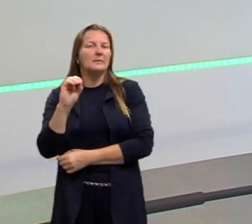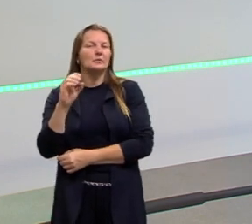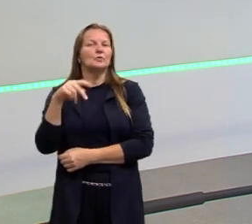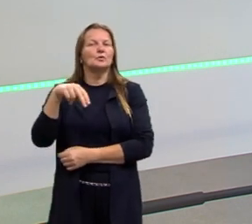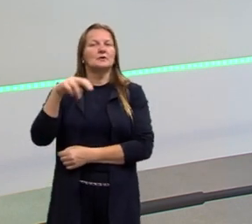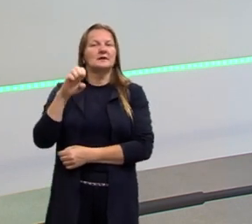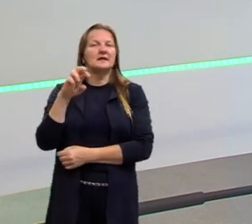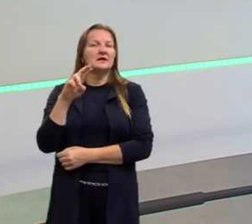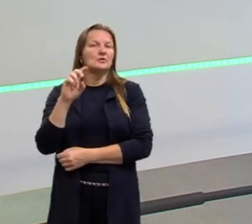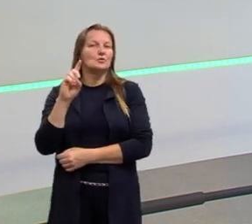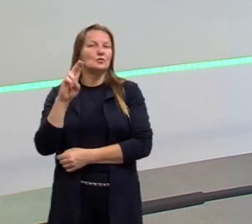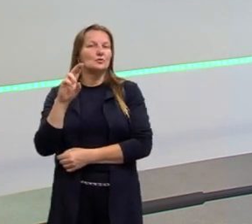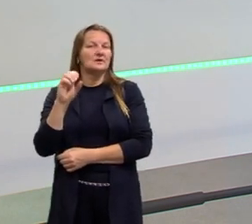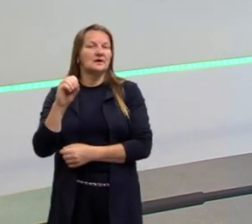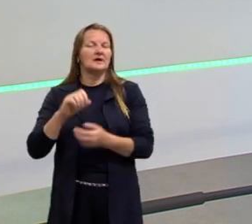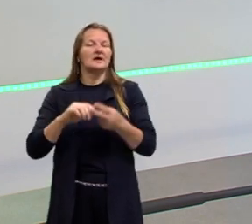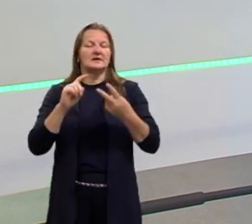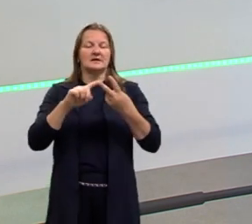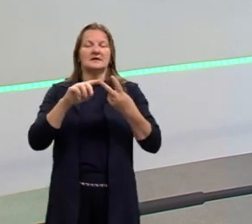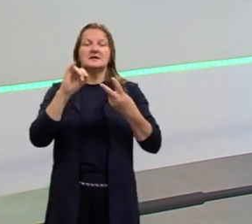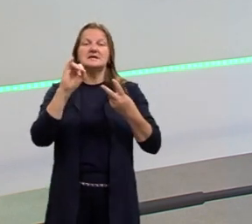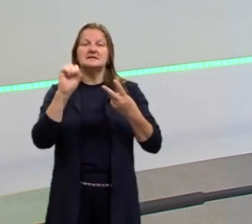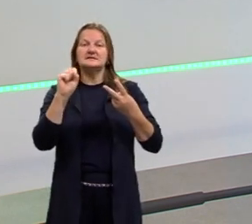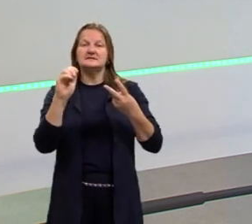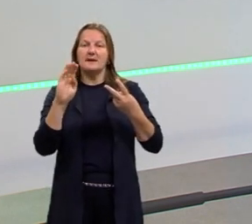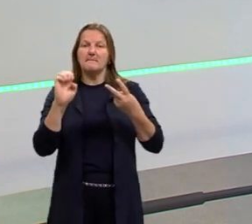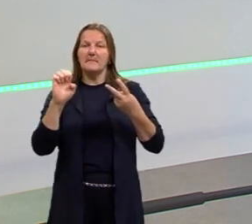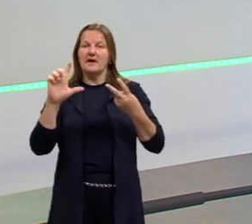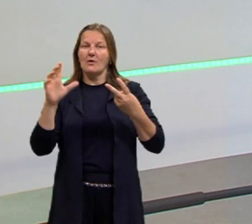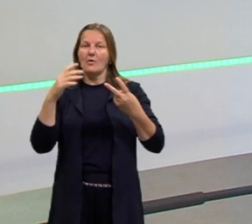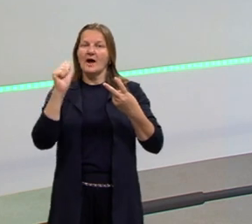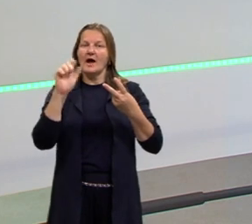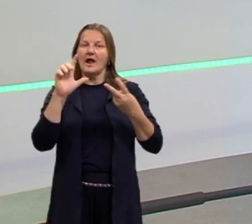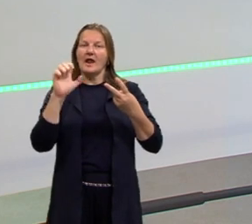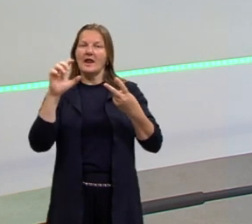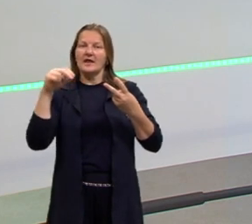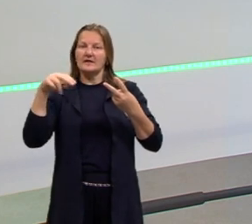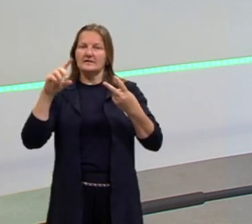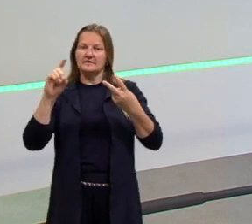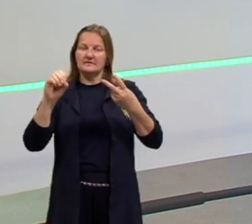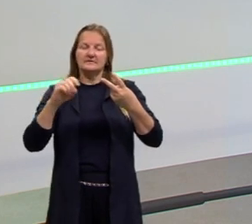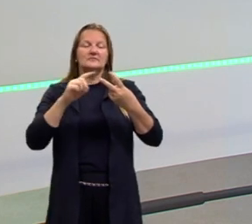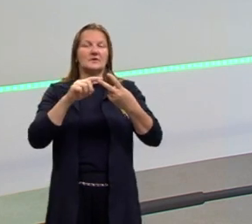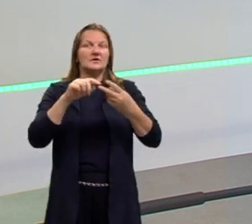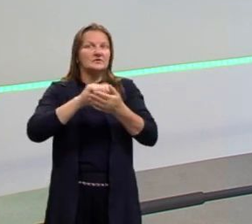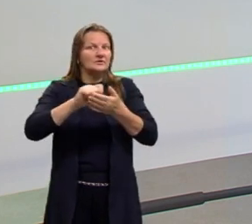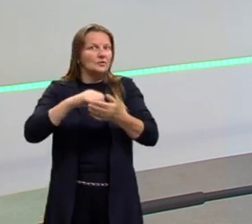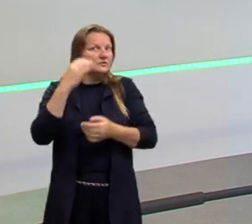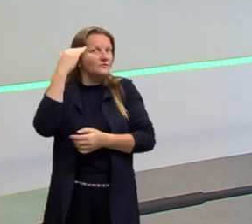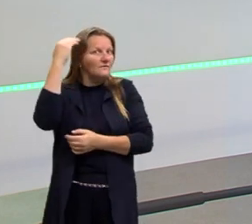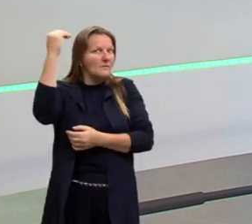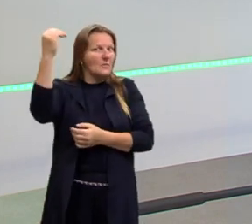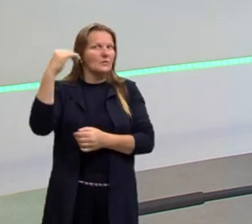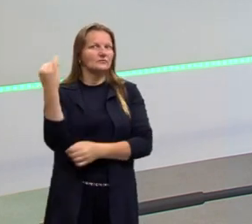Isabel Allende, entre outros escritores que são importantes que você, então, conheça, certo?